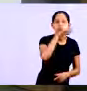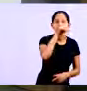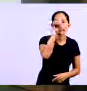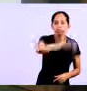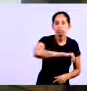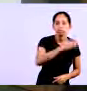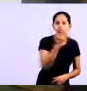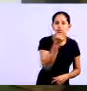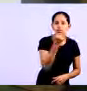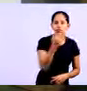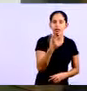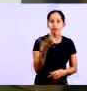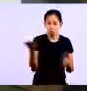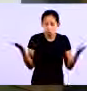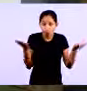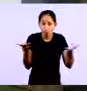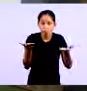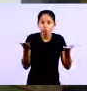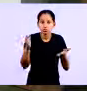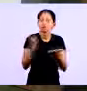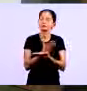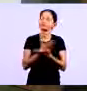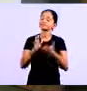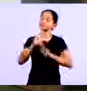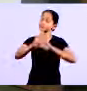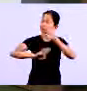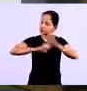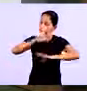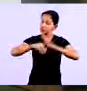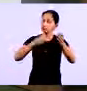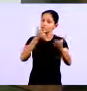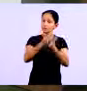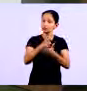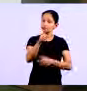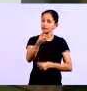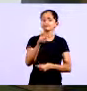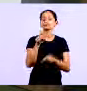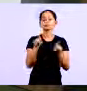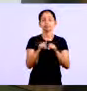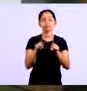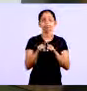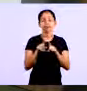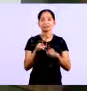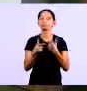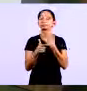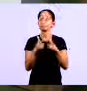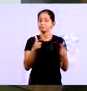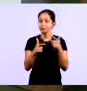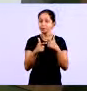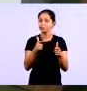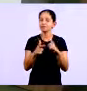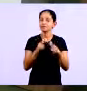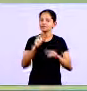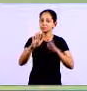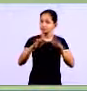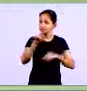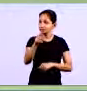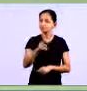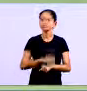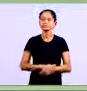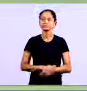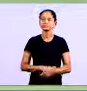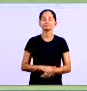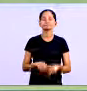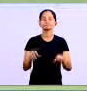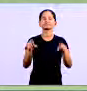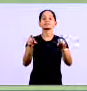Às vezes no mesmo dia Às vezes no mesmo dia Então tem que tomar cuidado Com isso também Quando for comprar Olha a data de vencimento Porque pode ter problemas aí Para controle Dos